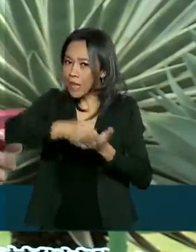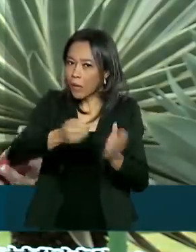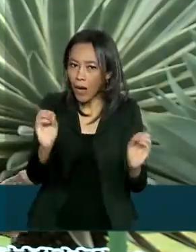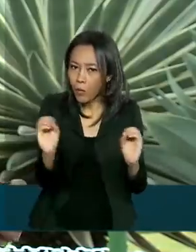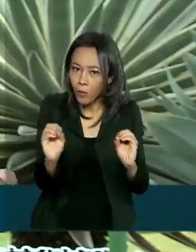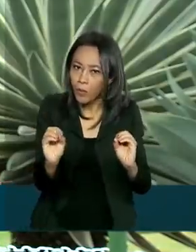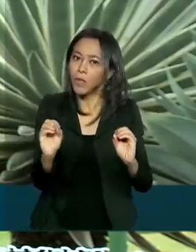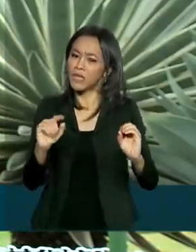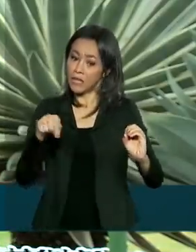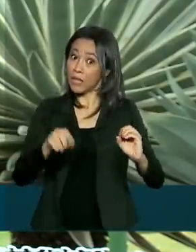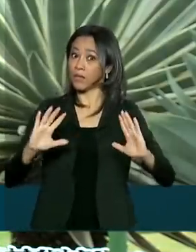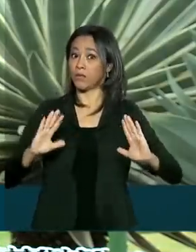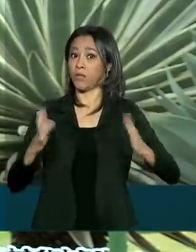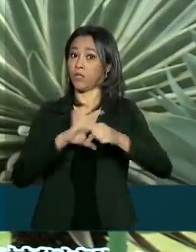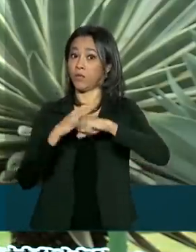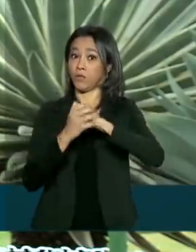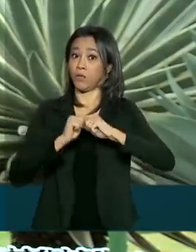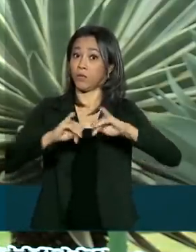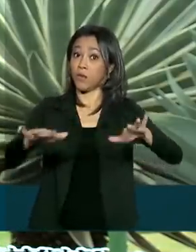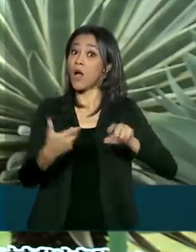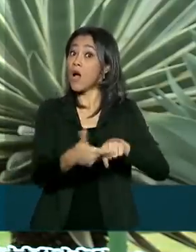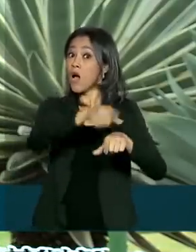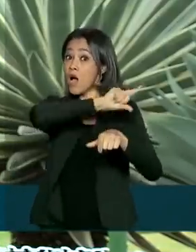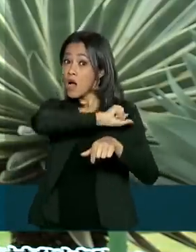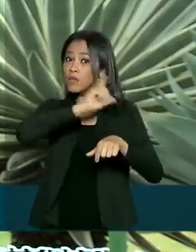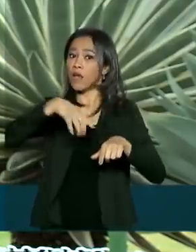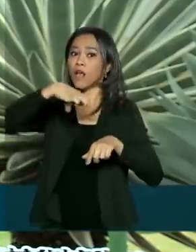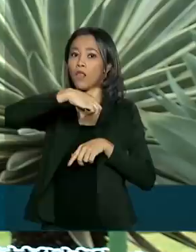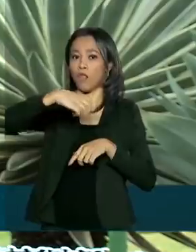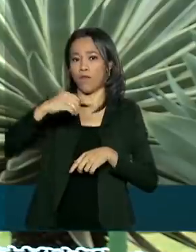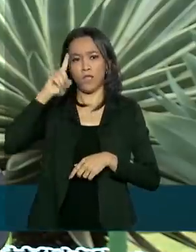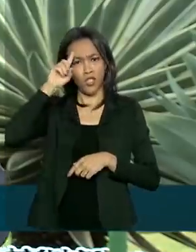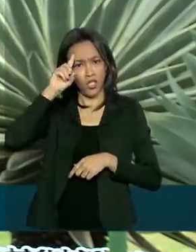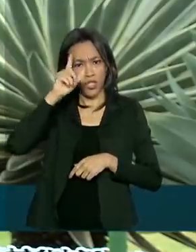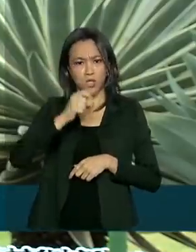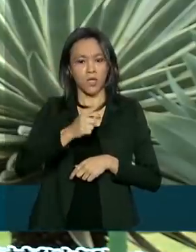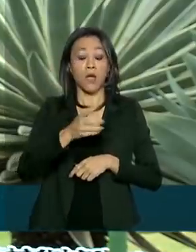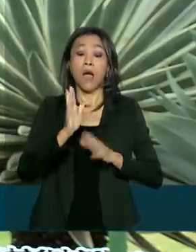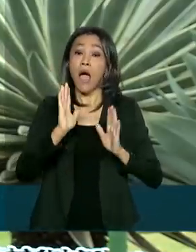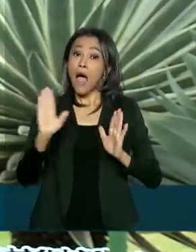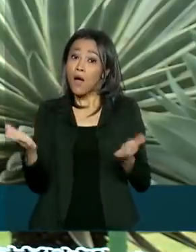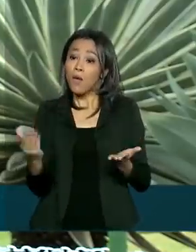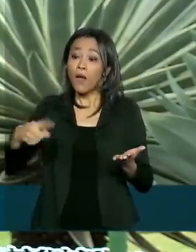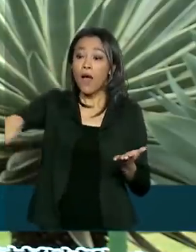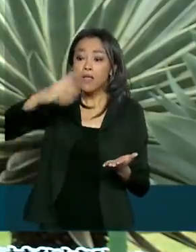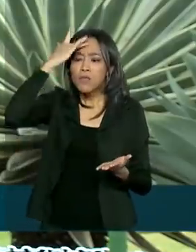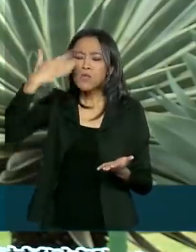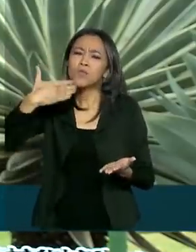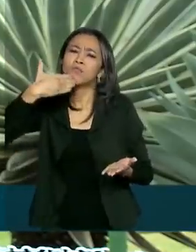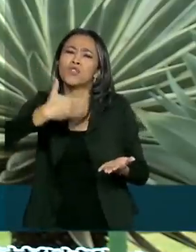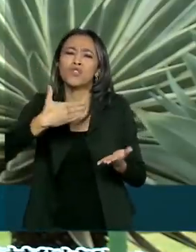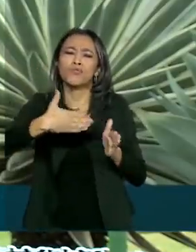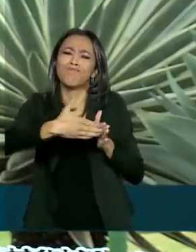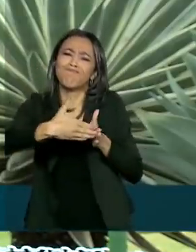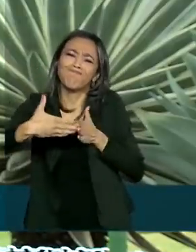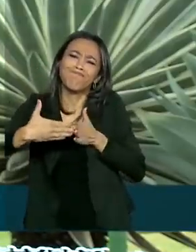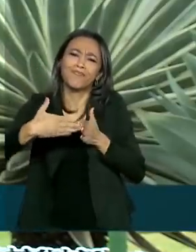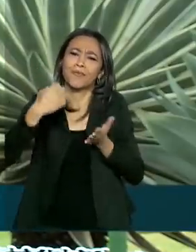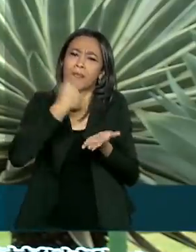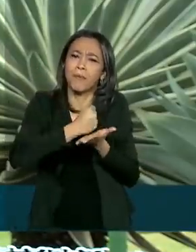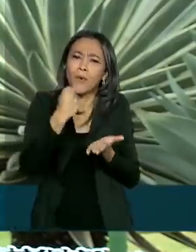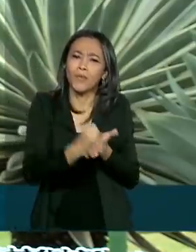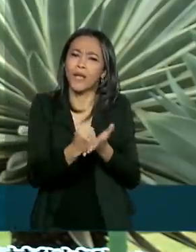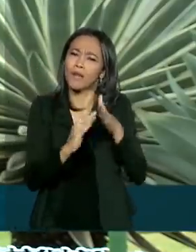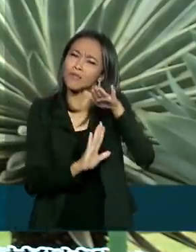crise. A suspensão anterior era de 90 dias e as pessoas físicas que já pediram pausa no contrato terão aí essa ampliação